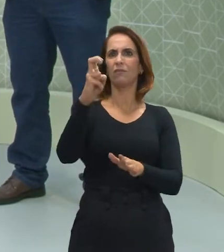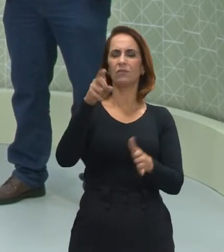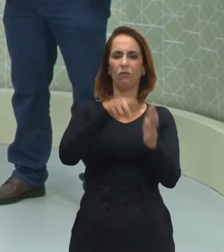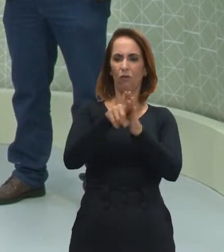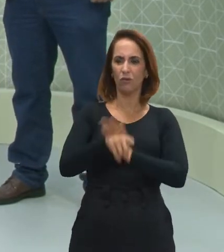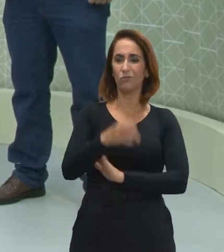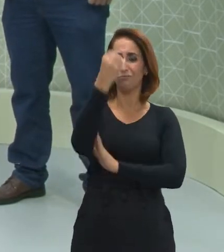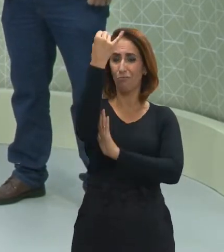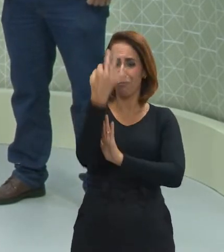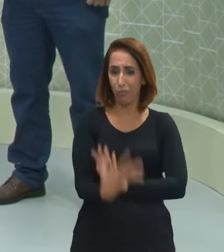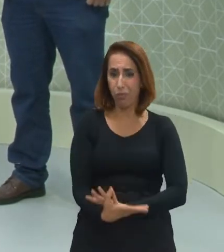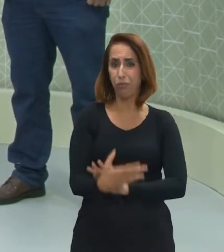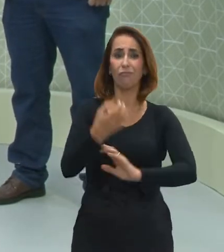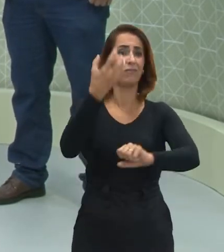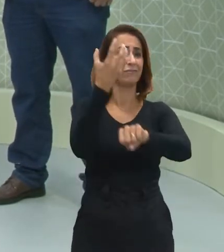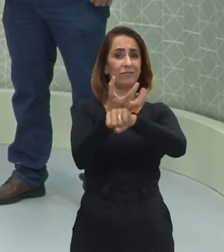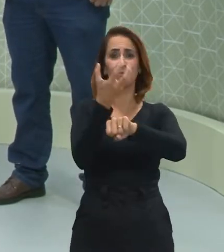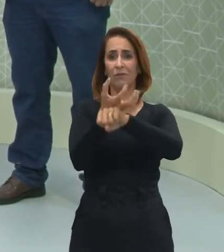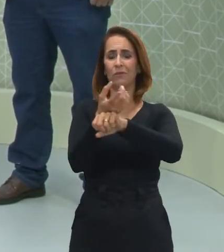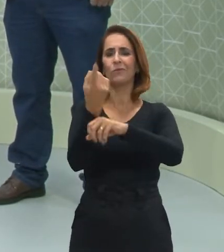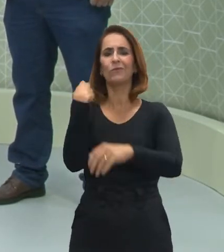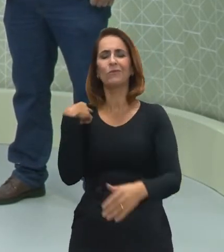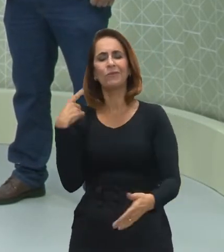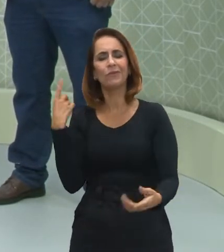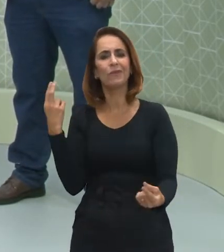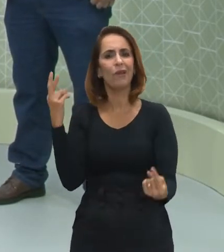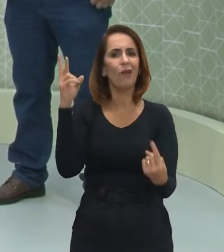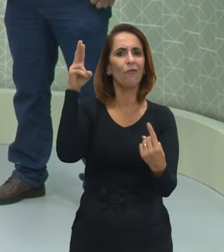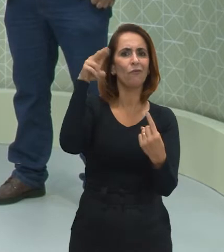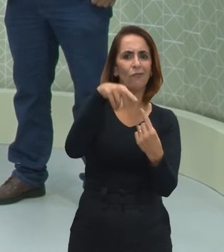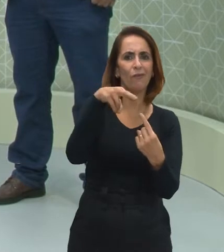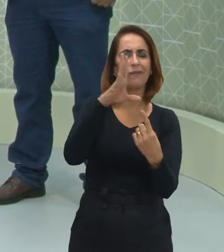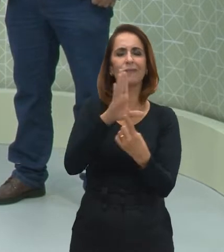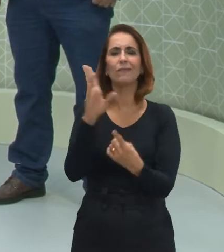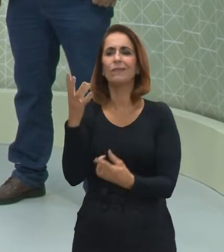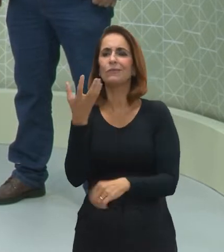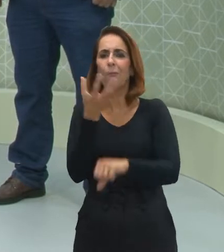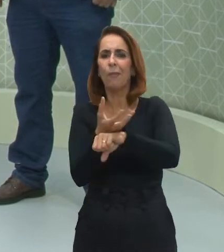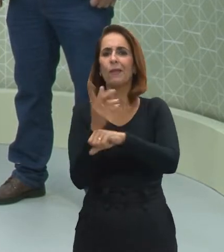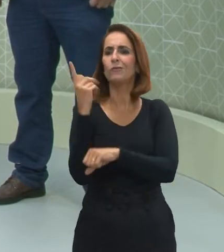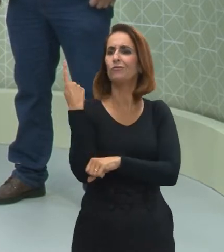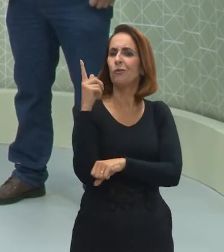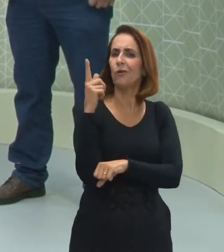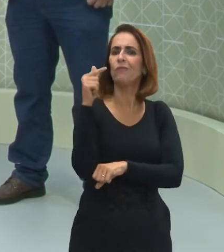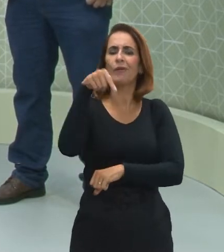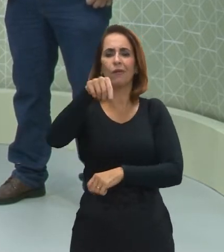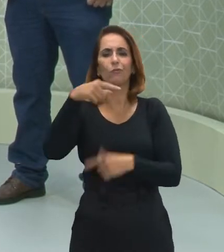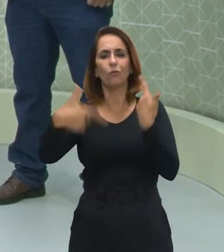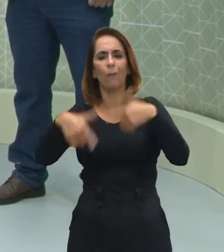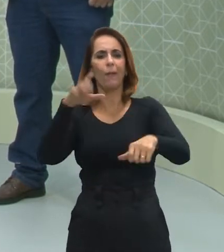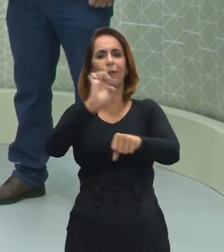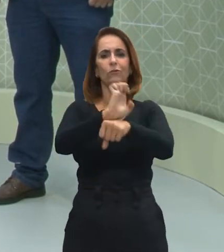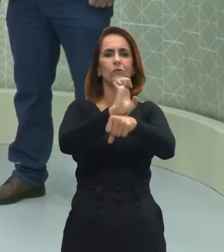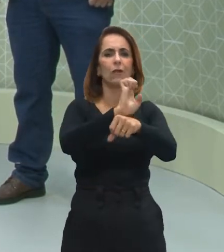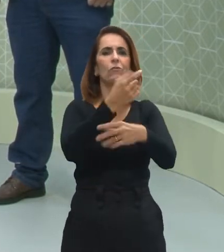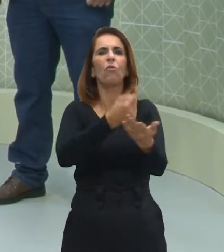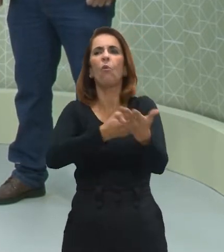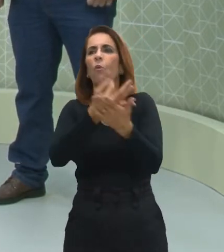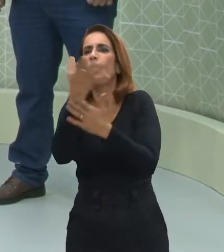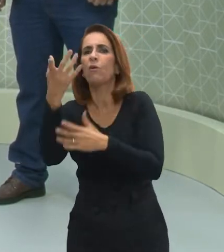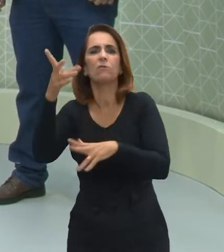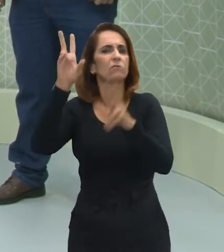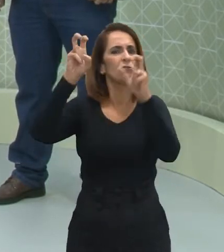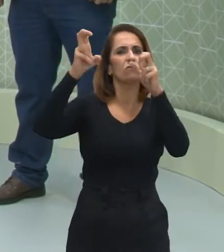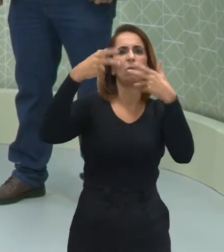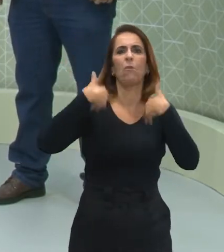distribuídas por várias disciplinas. No que se refere à disciplina de Geografia, que é a que tu ministra aí na Rede Estadual. Quais são os